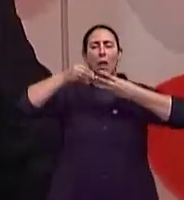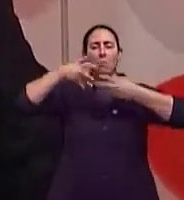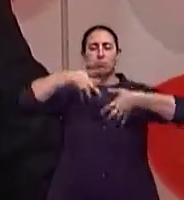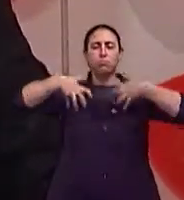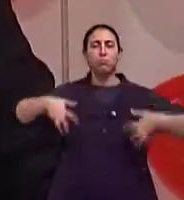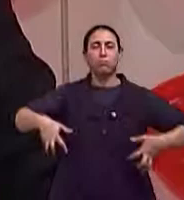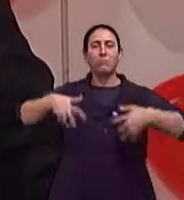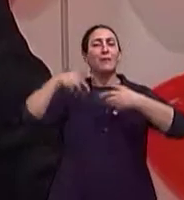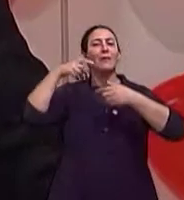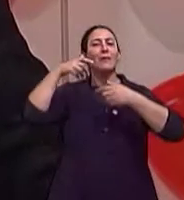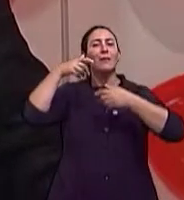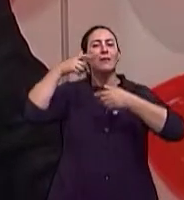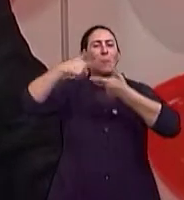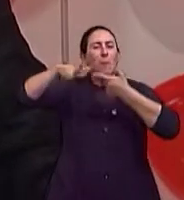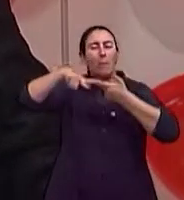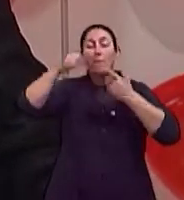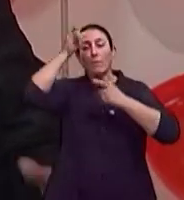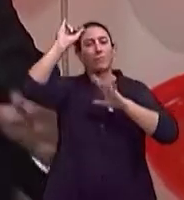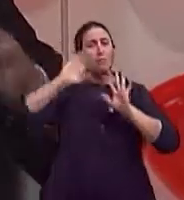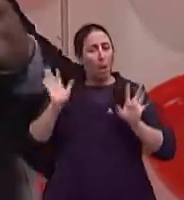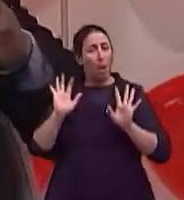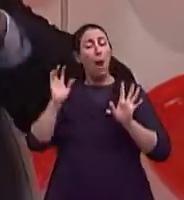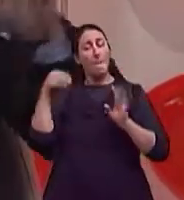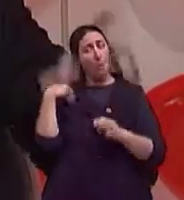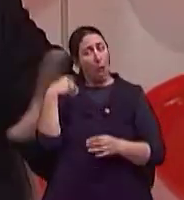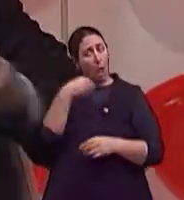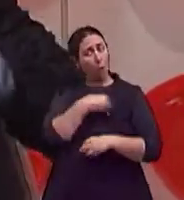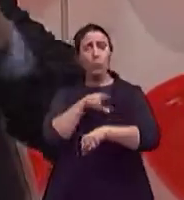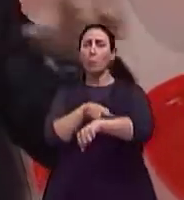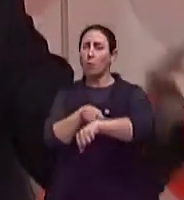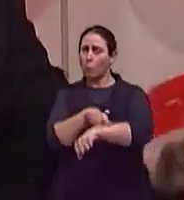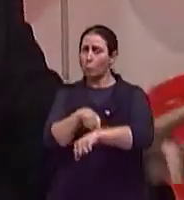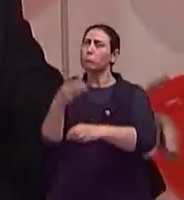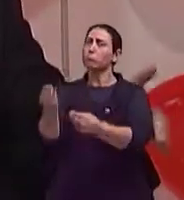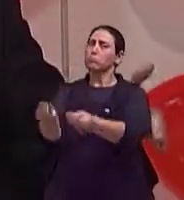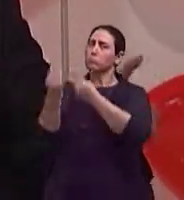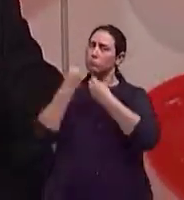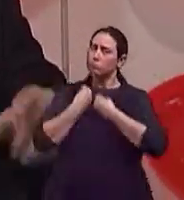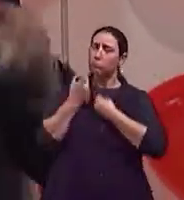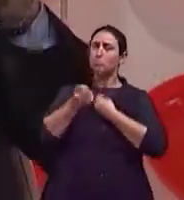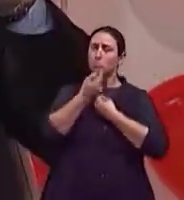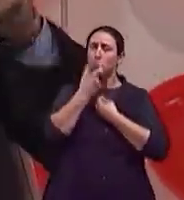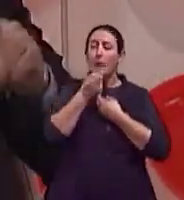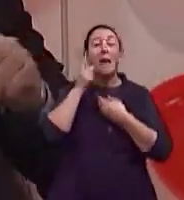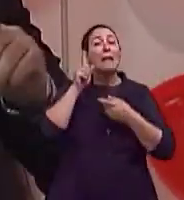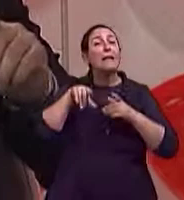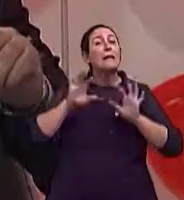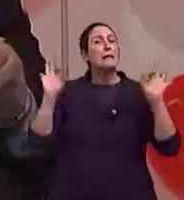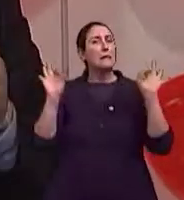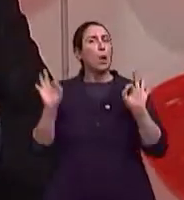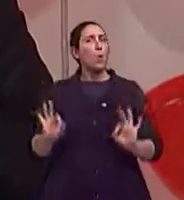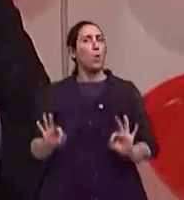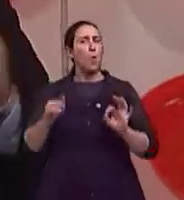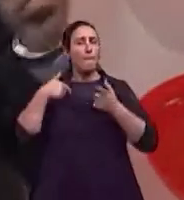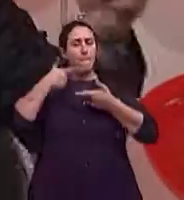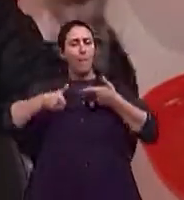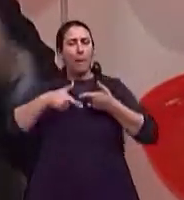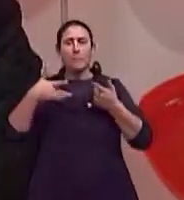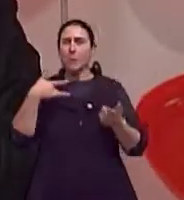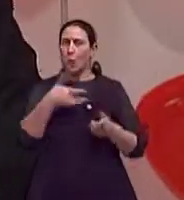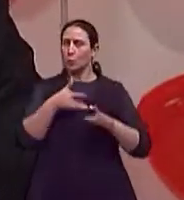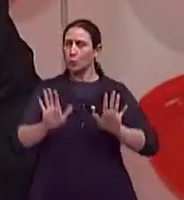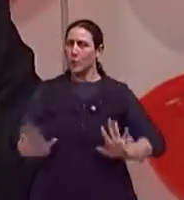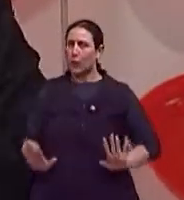vioral acompanhado pelo médico dermatologista, sem contraindicação, sem efeito colateral, que melhora a pele